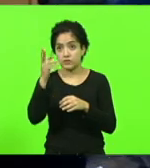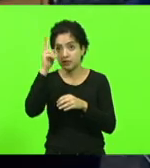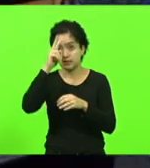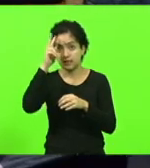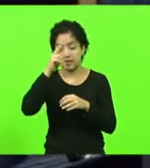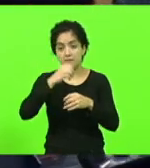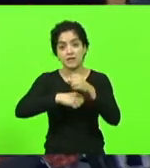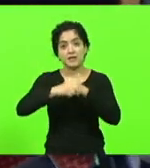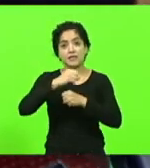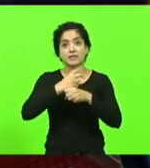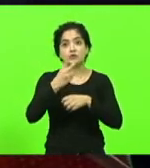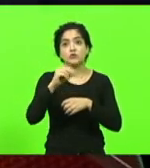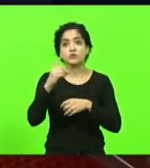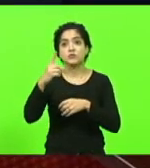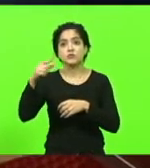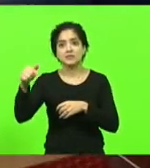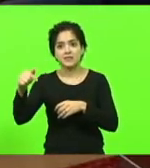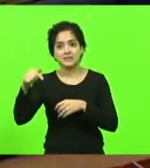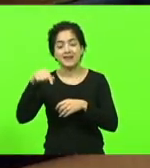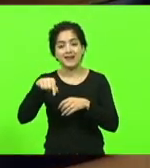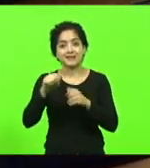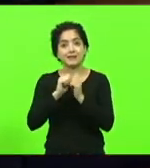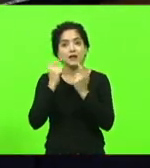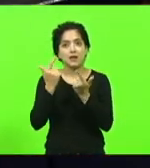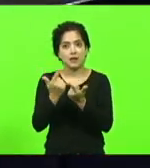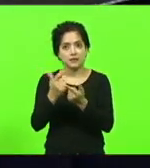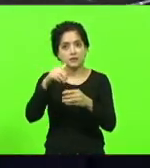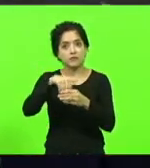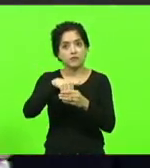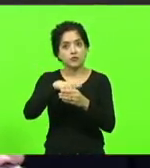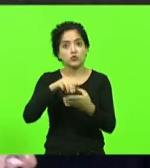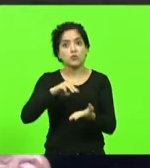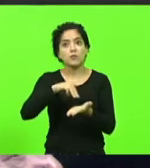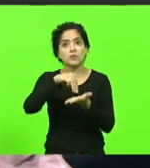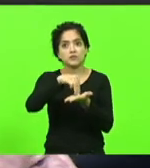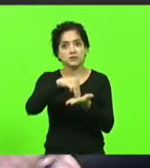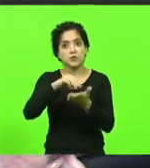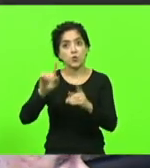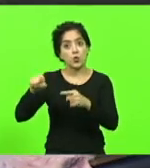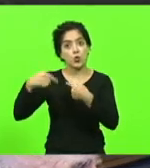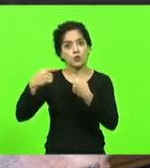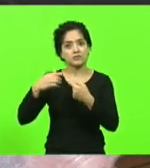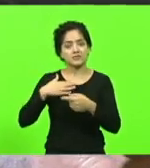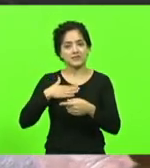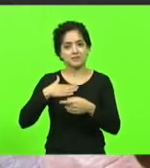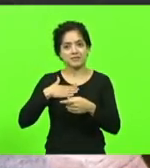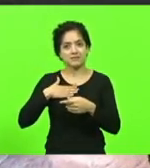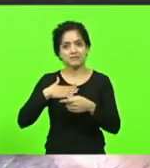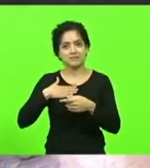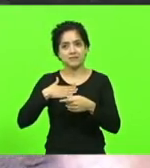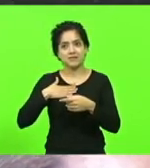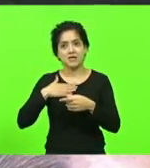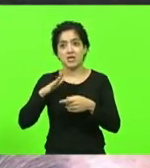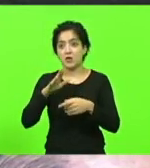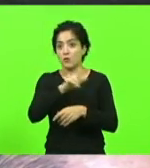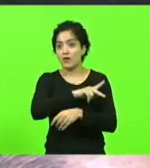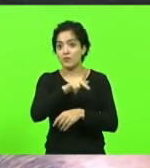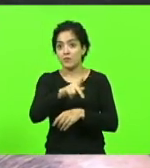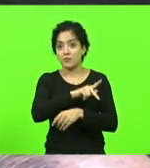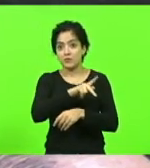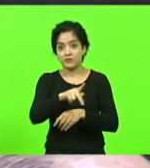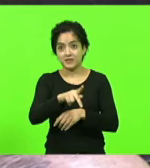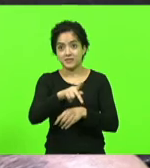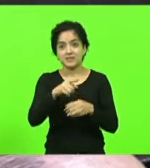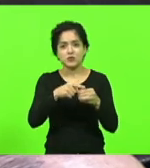2017 esta casa votou uma moção contra mim. Eu não era uma simples professora no interior